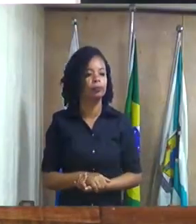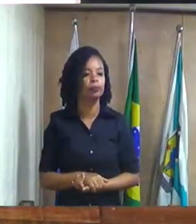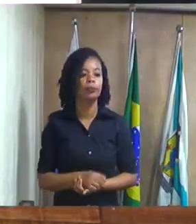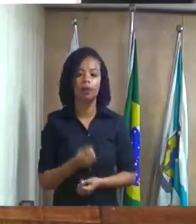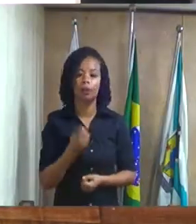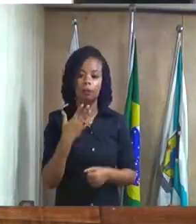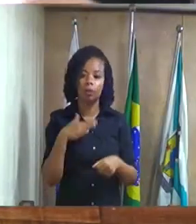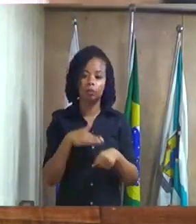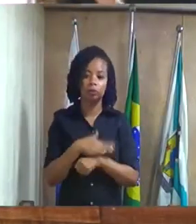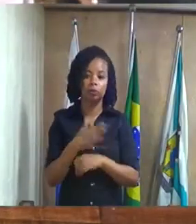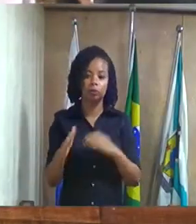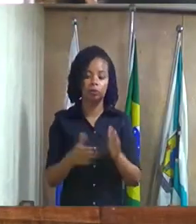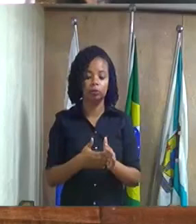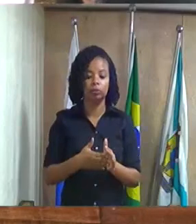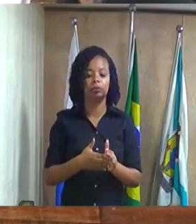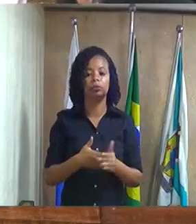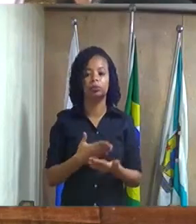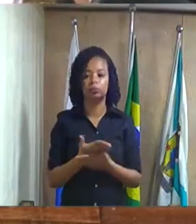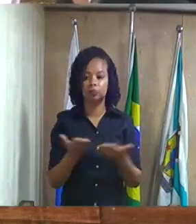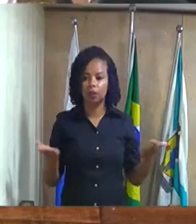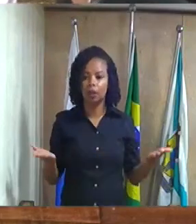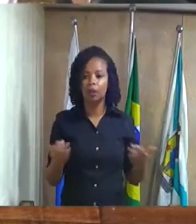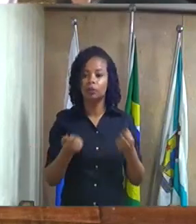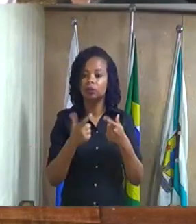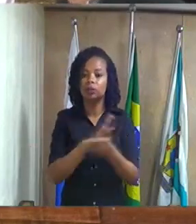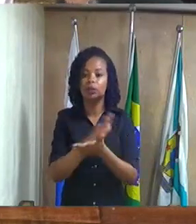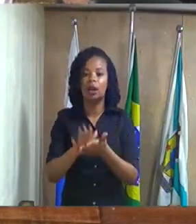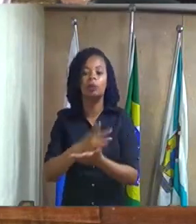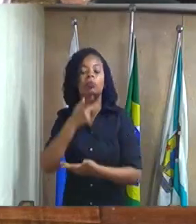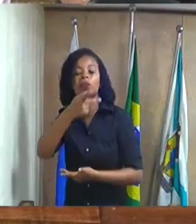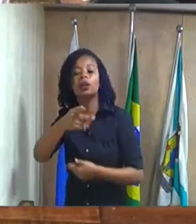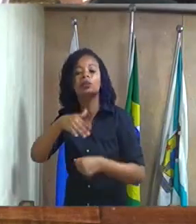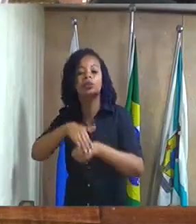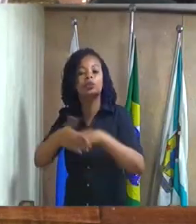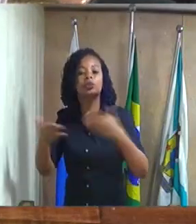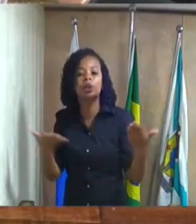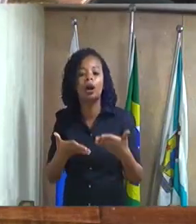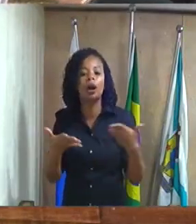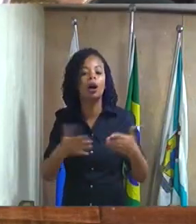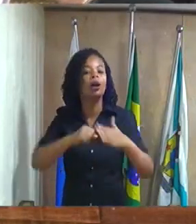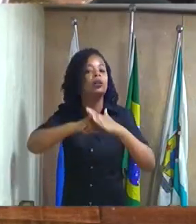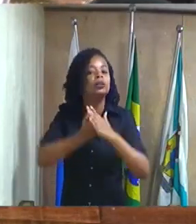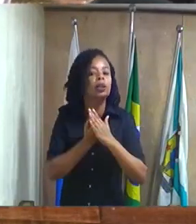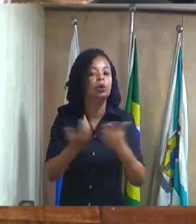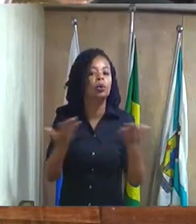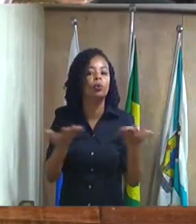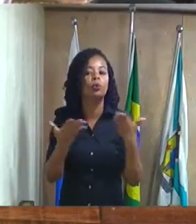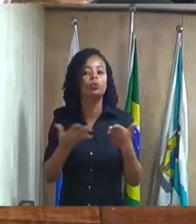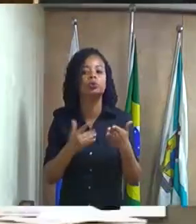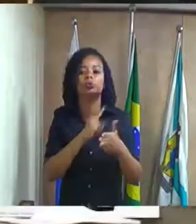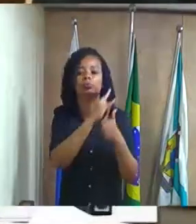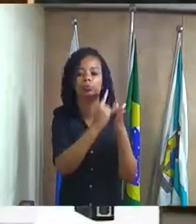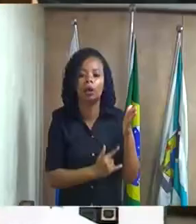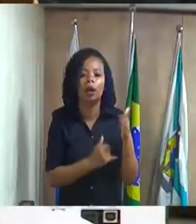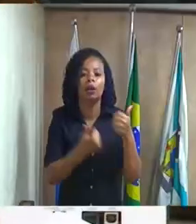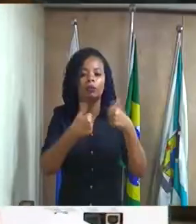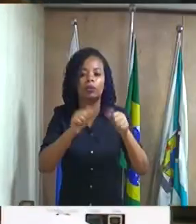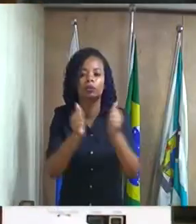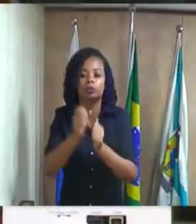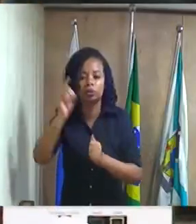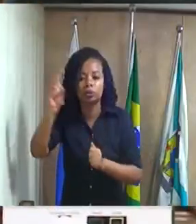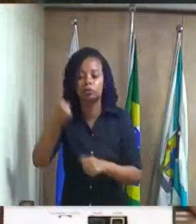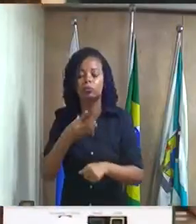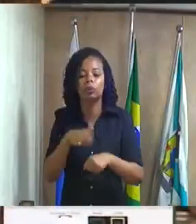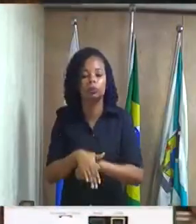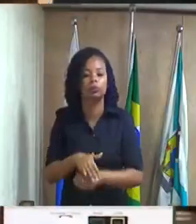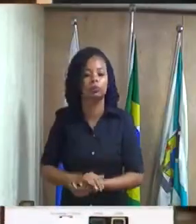a todos não havendo mais nada para tratar na noite de hoje basta o cerrado expediente fique com Deus e boa noite